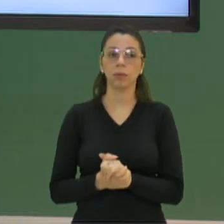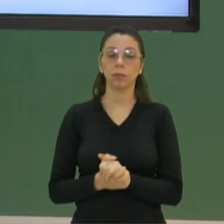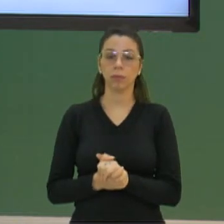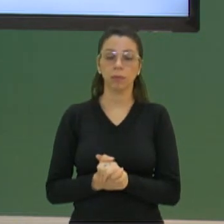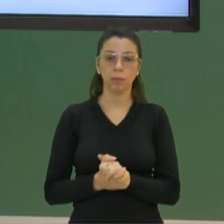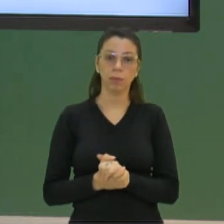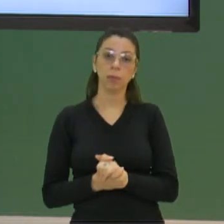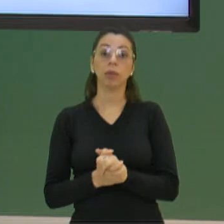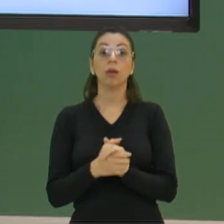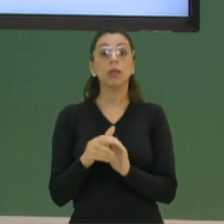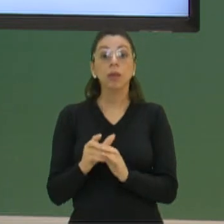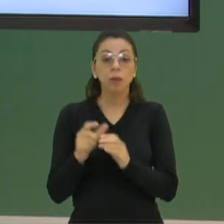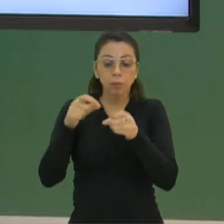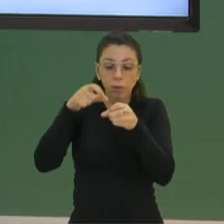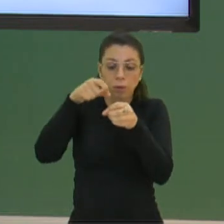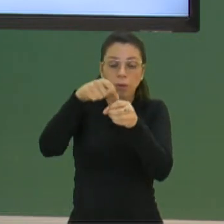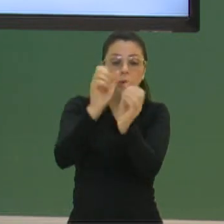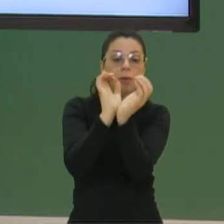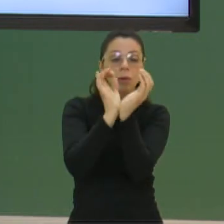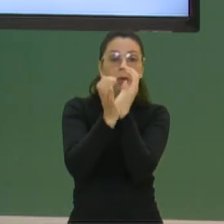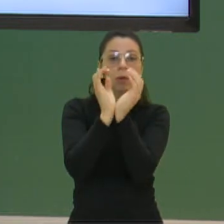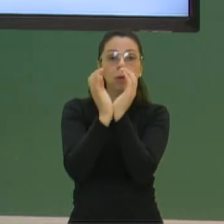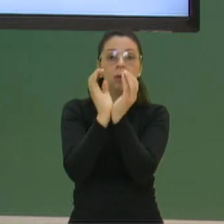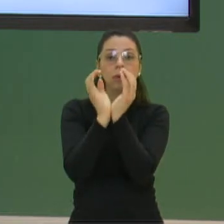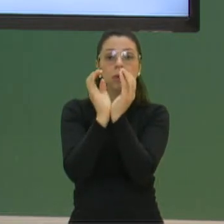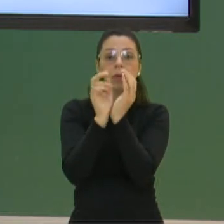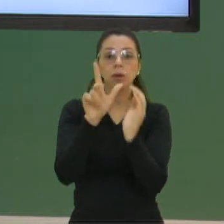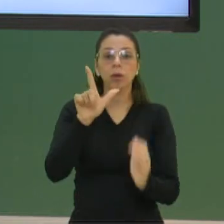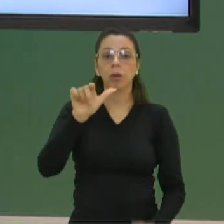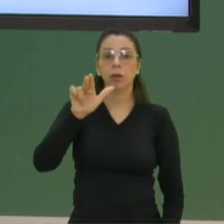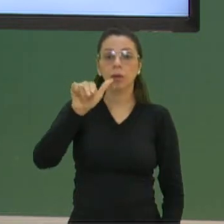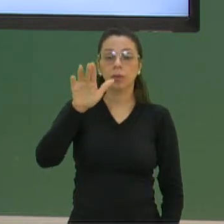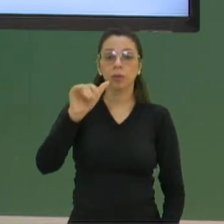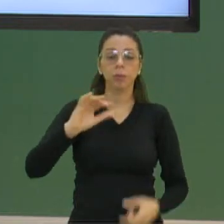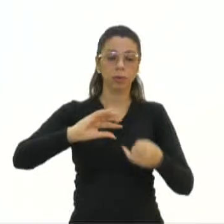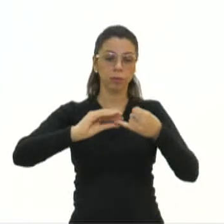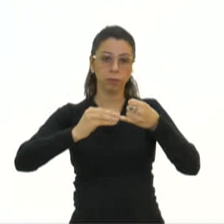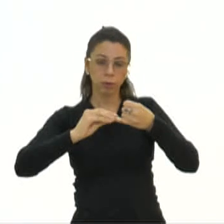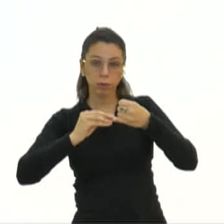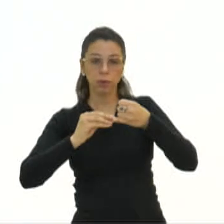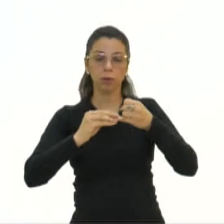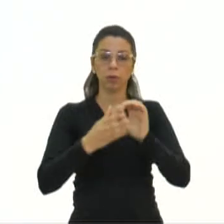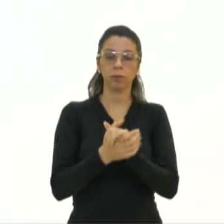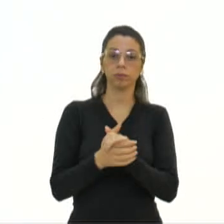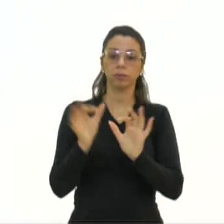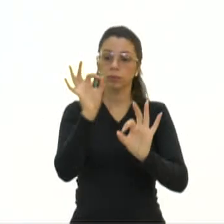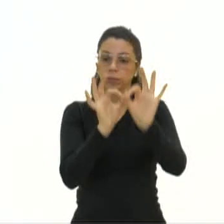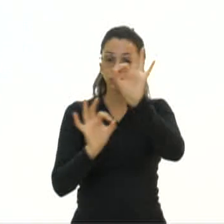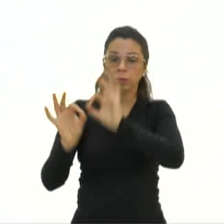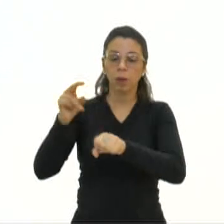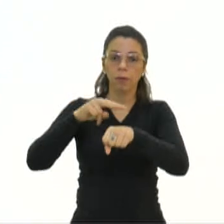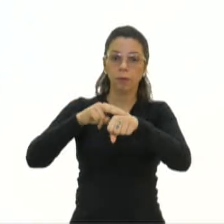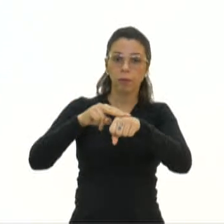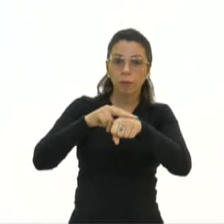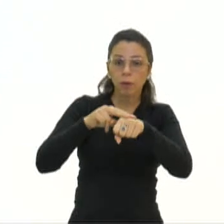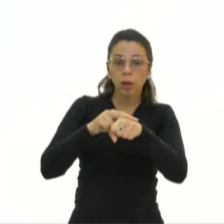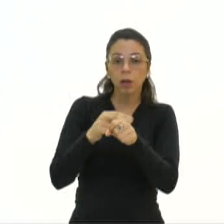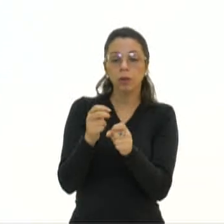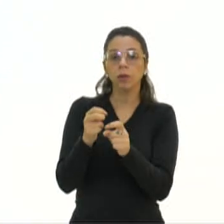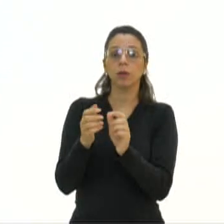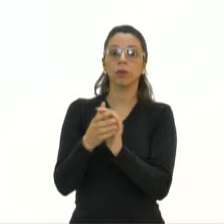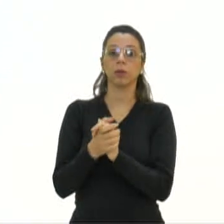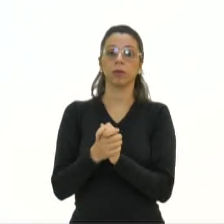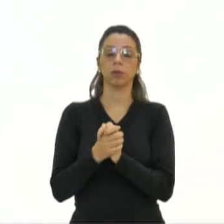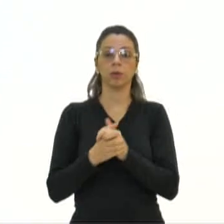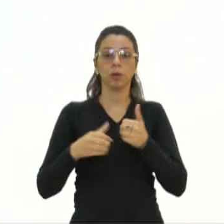leguminosas, quem são as leguminosas? O feijão, a ervilha, o amendoim e a soja. Eles